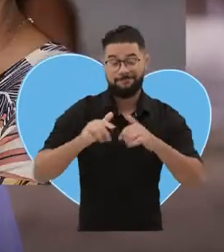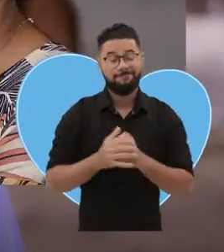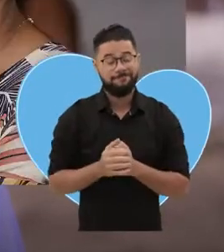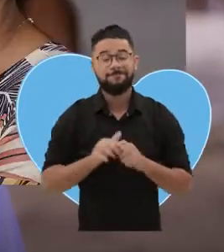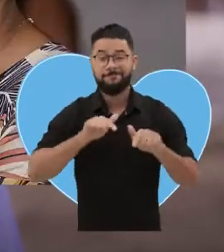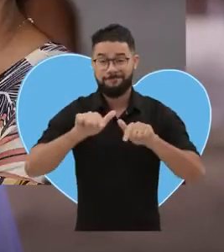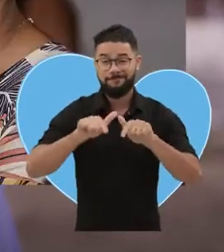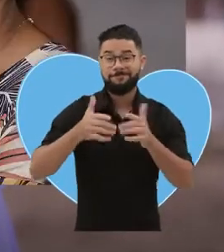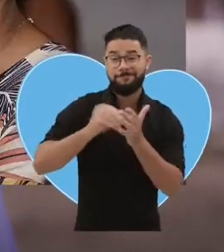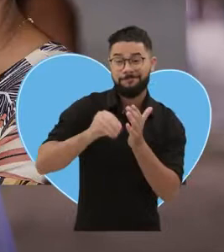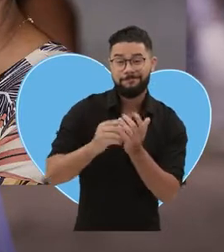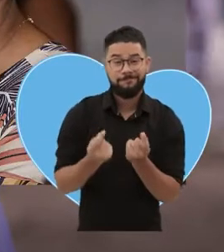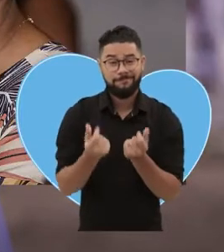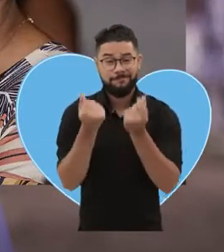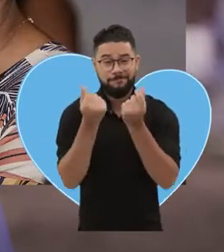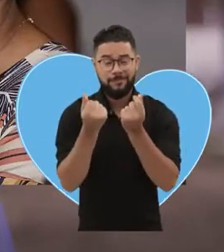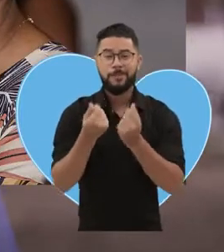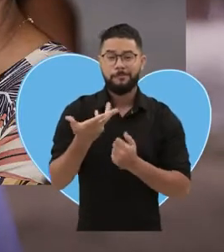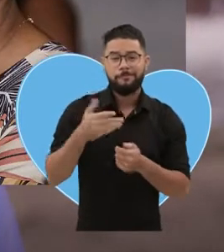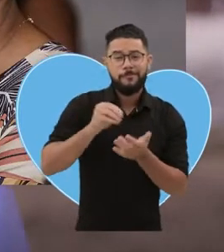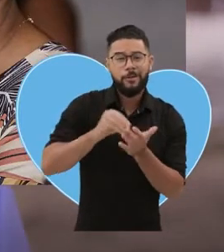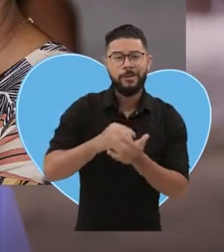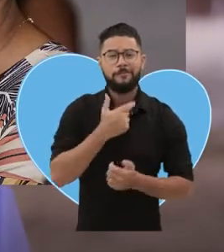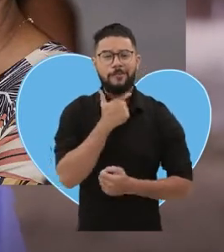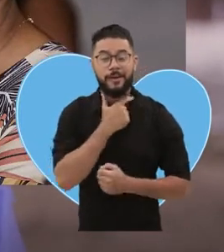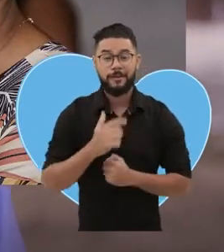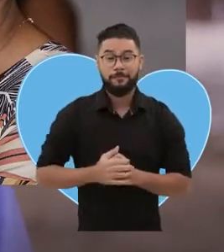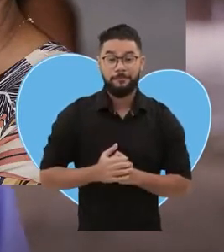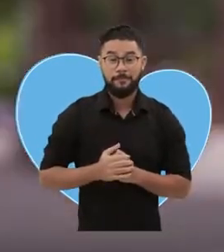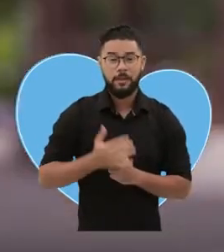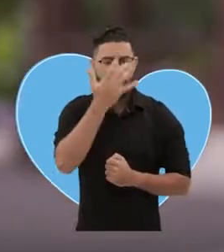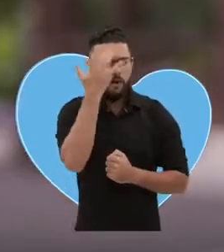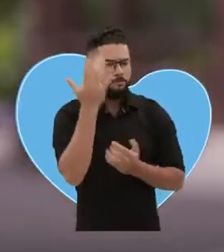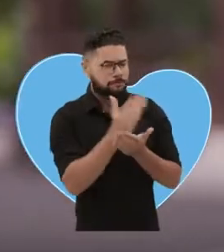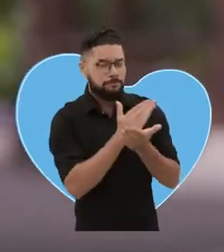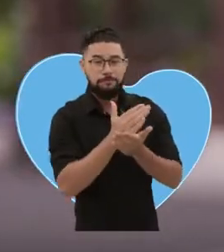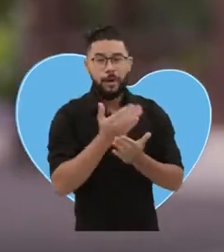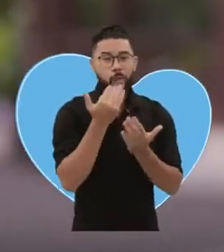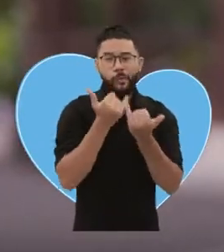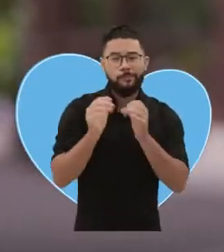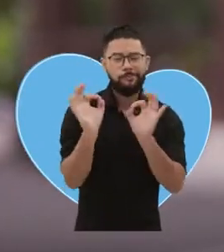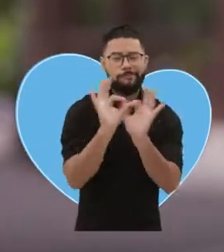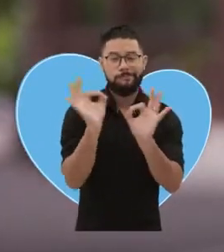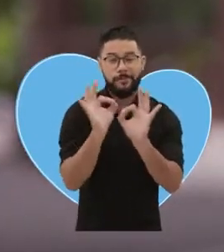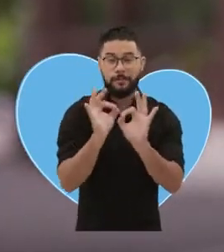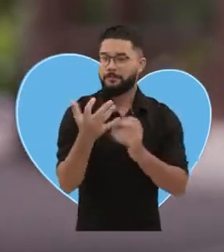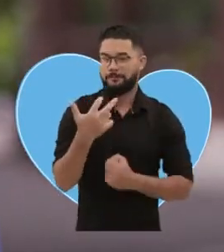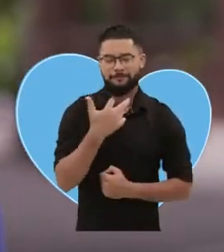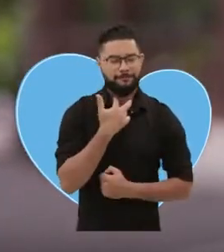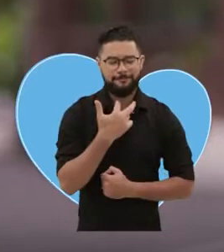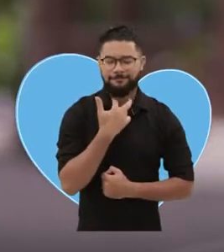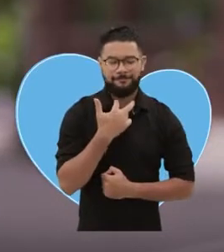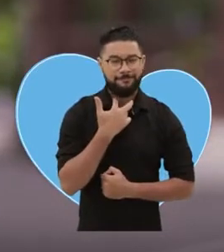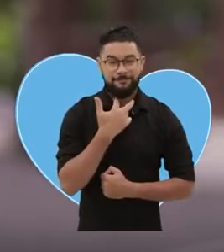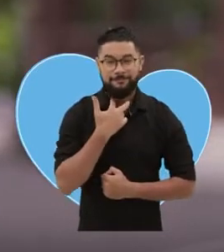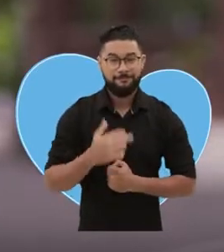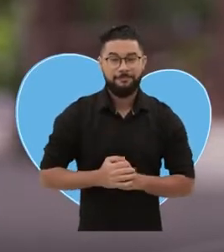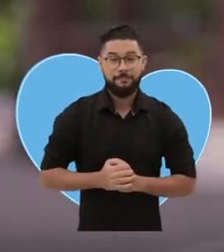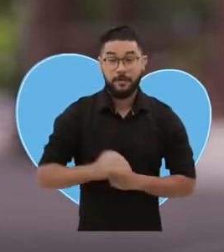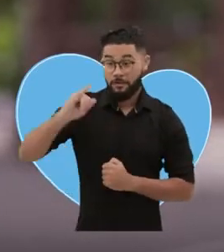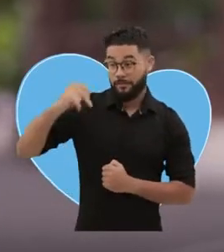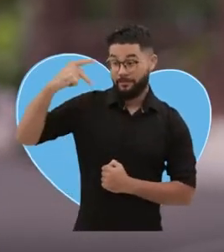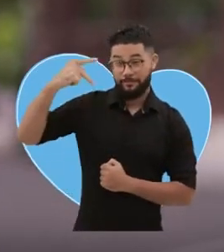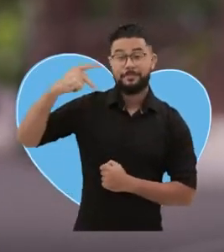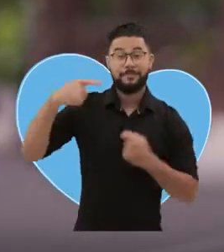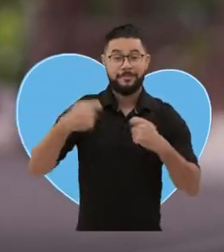Falta emprego, falta renda, falta oportunidade. Tem gente até sem o que comer. Isso não pode